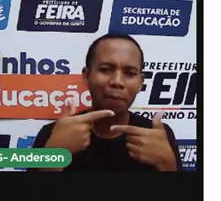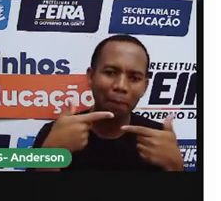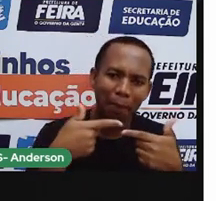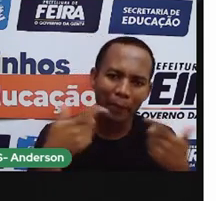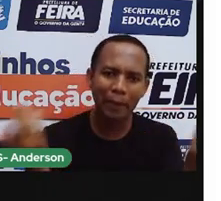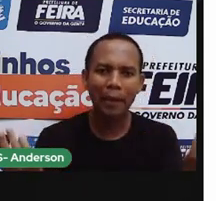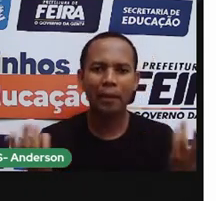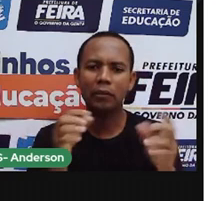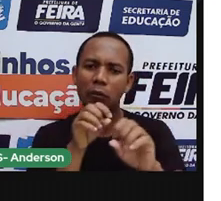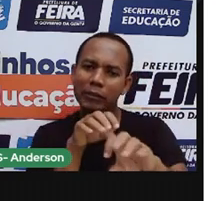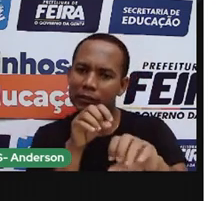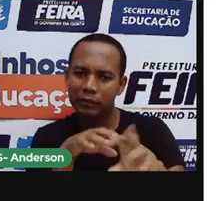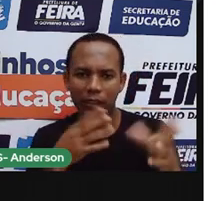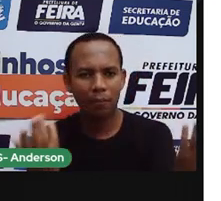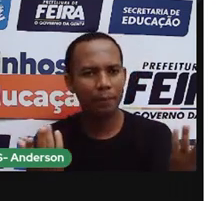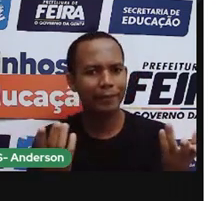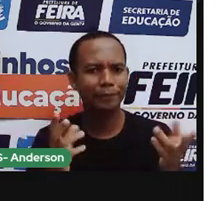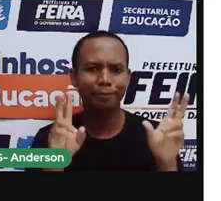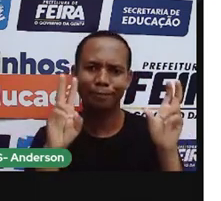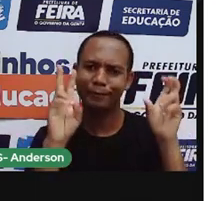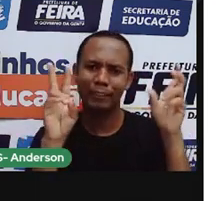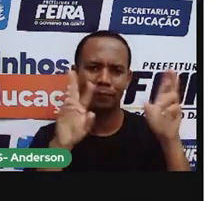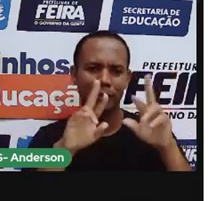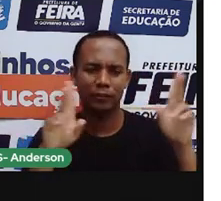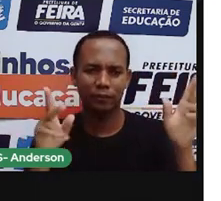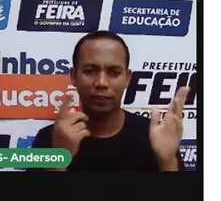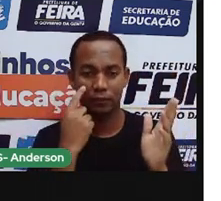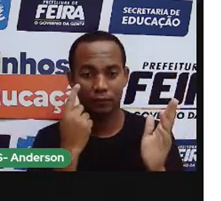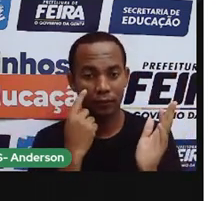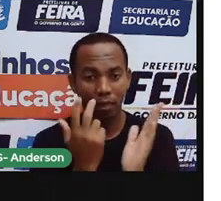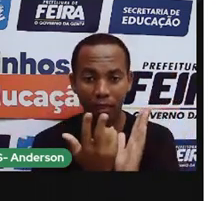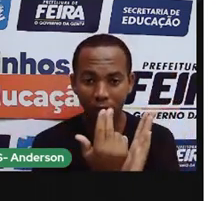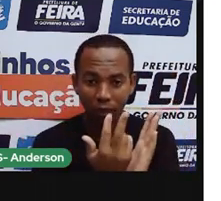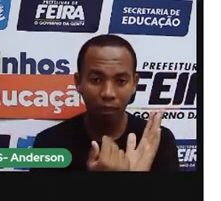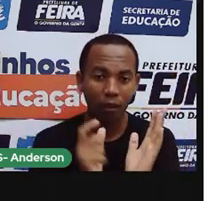tem um ensinamento, não é só um quadrinho, né, é geralmente um...